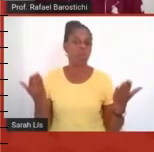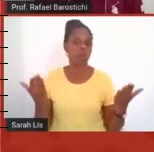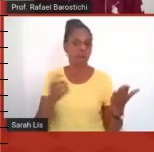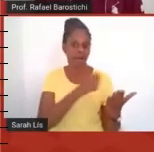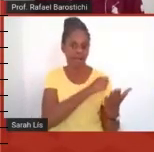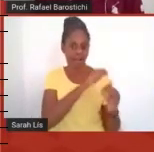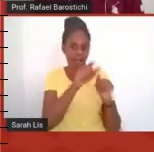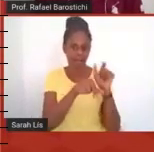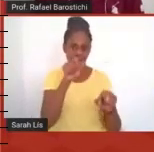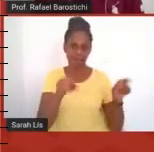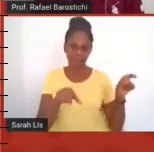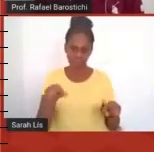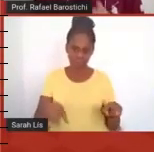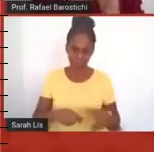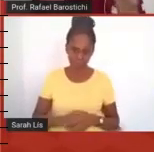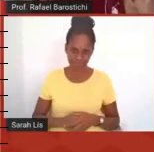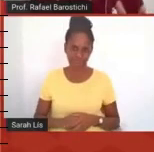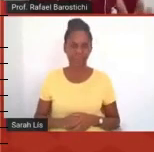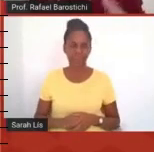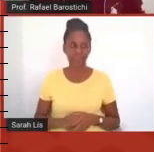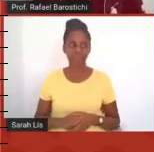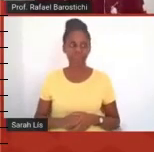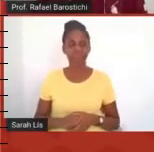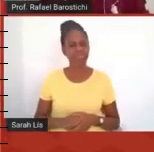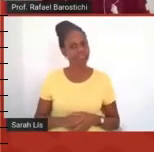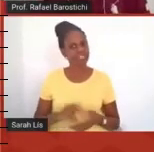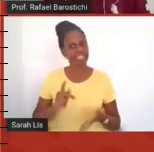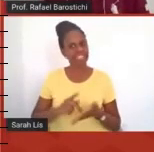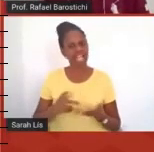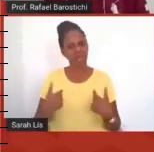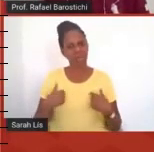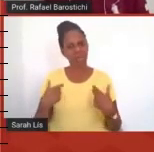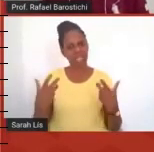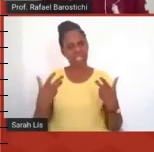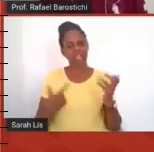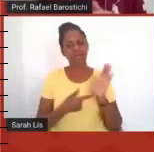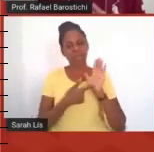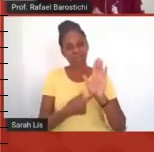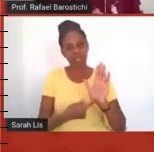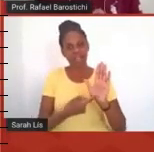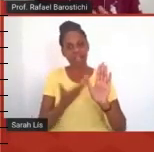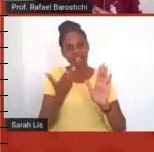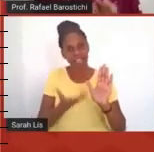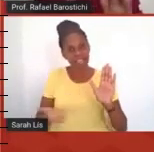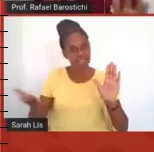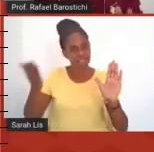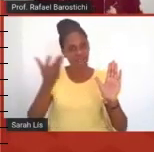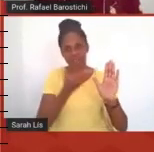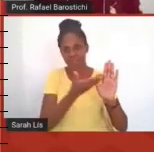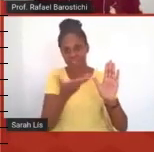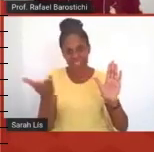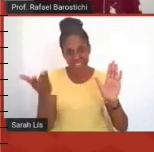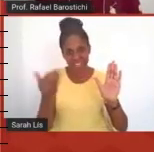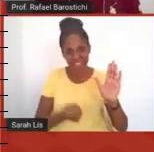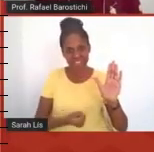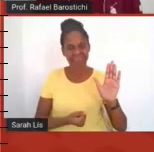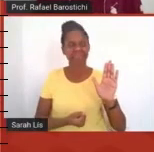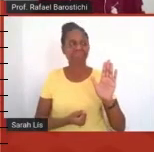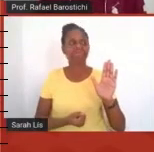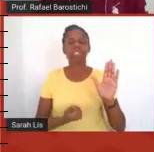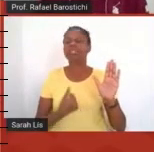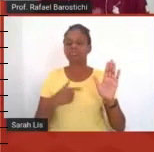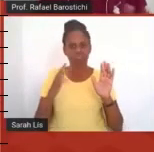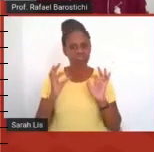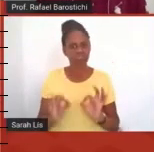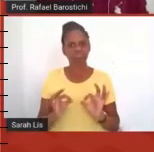e de fato era isso que eu gostaria de trazer aqui para vocês posso dizer sem sombra de